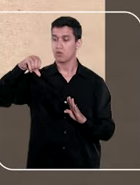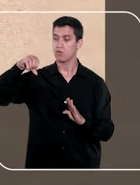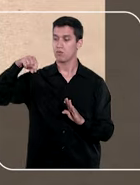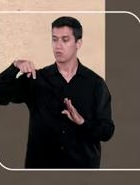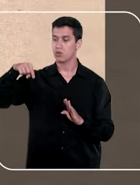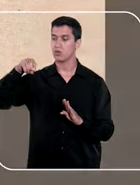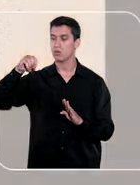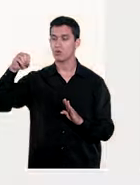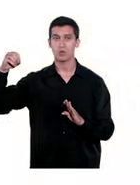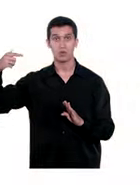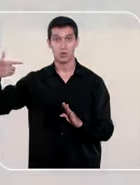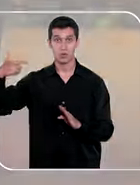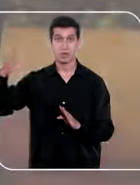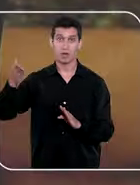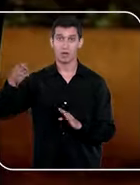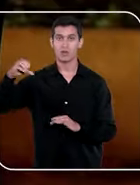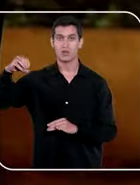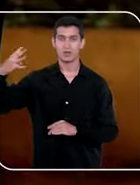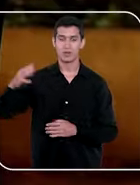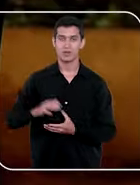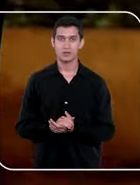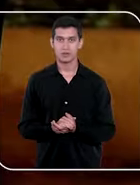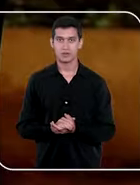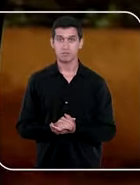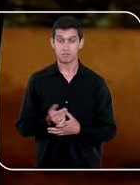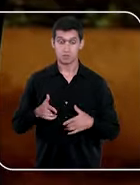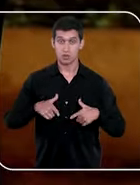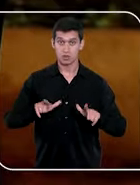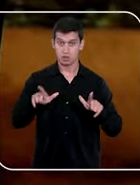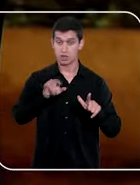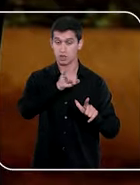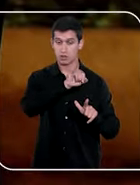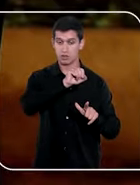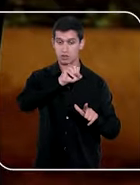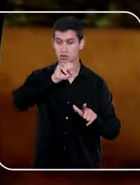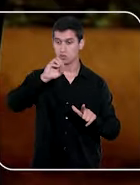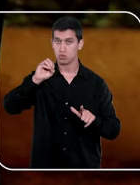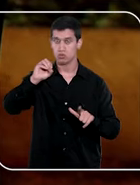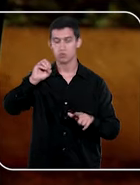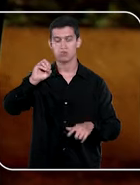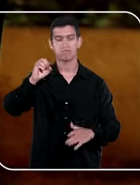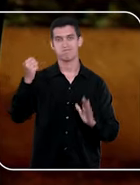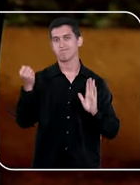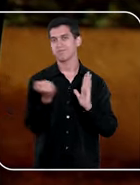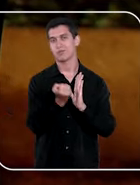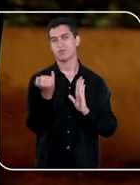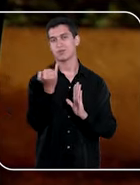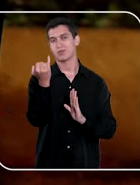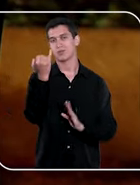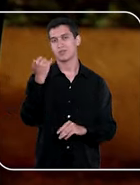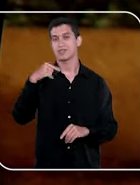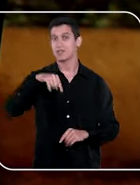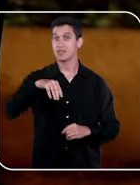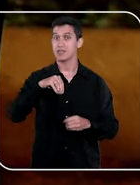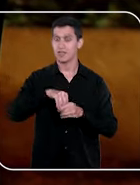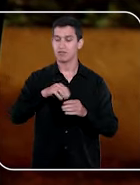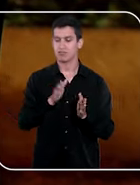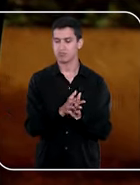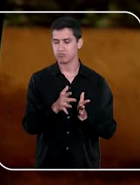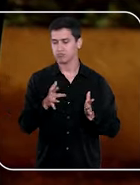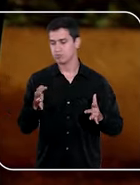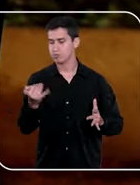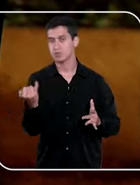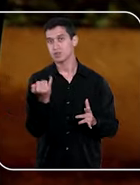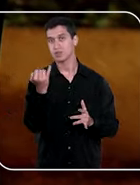-94. A certificação ISO foi uma marca muito importante. Dentro desse ciclo